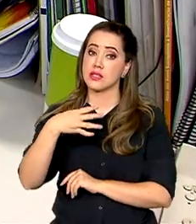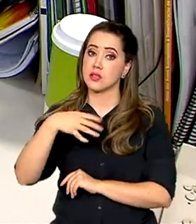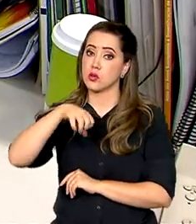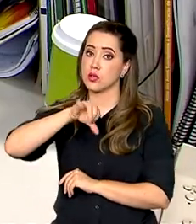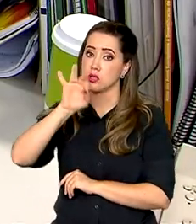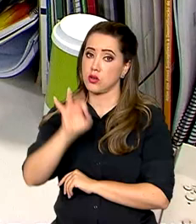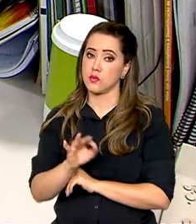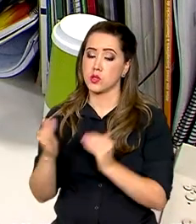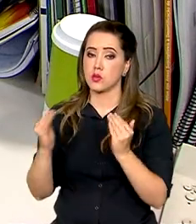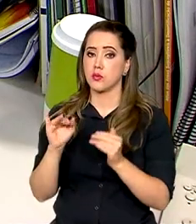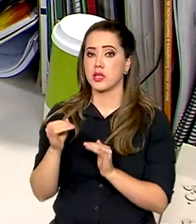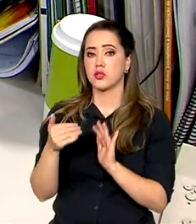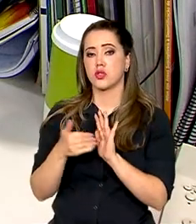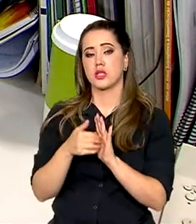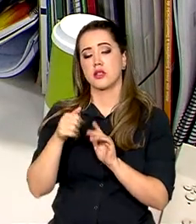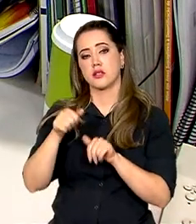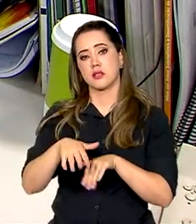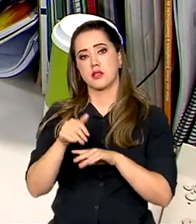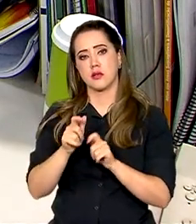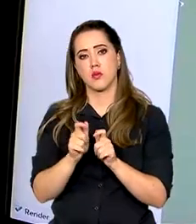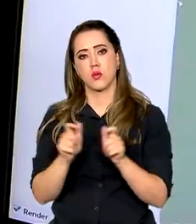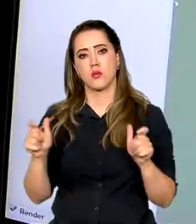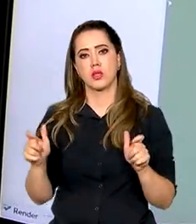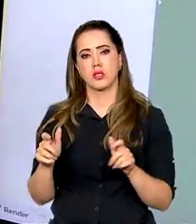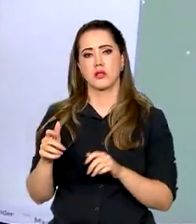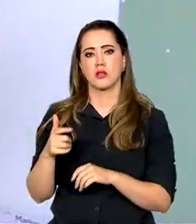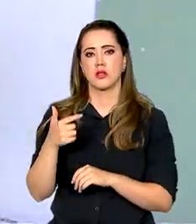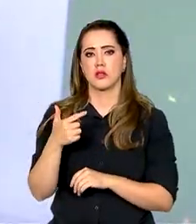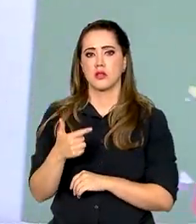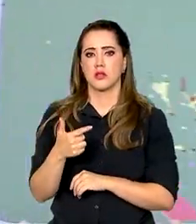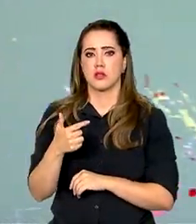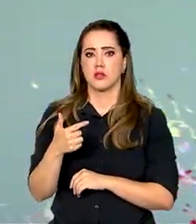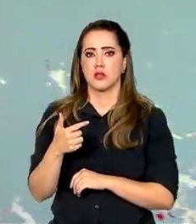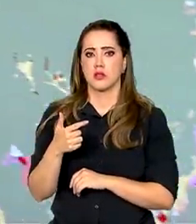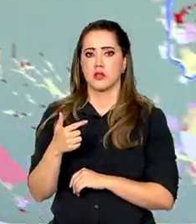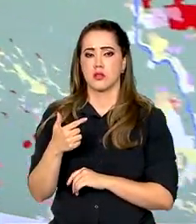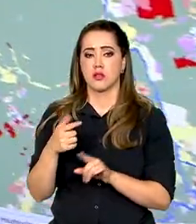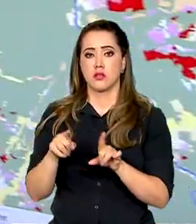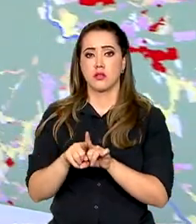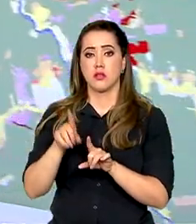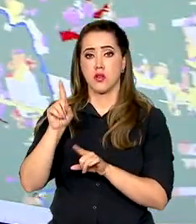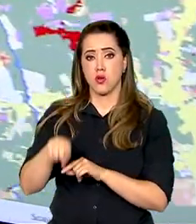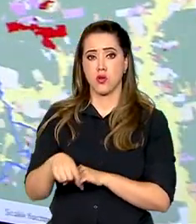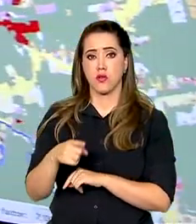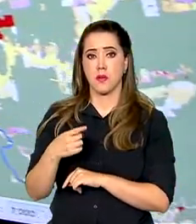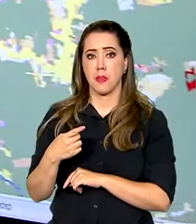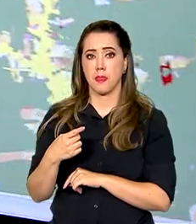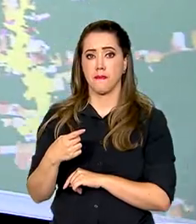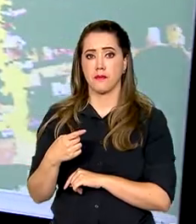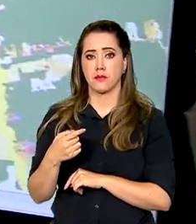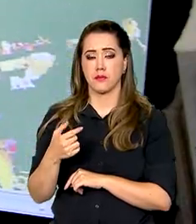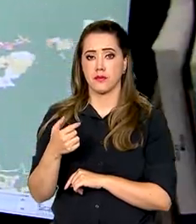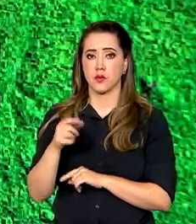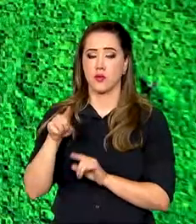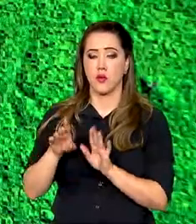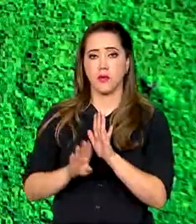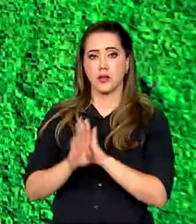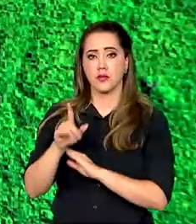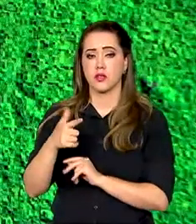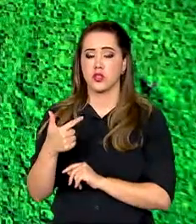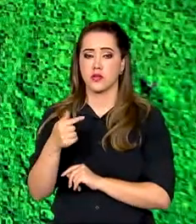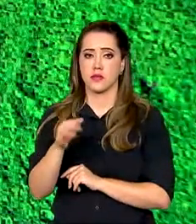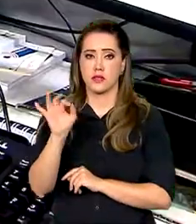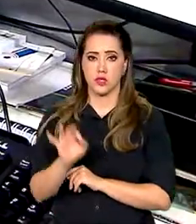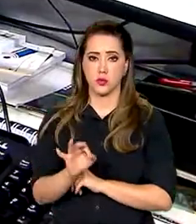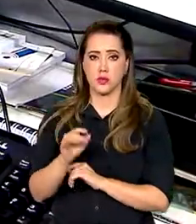acumulado de janeiro a setembro. O aumento foi de 220, ou melhor, foi de 27%. Estima-se